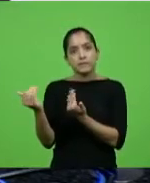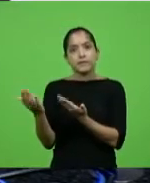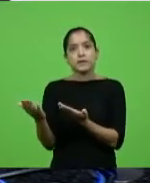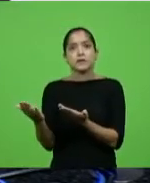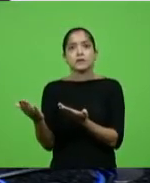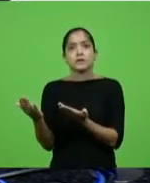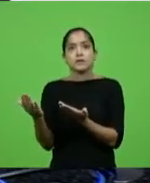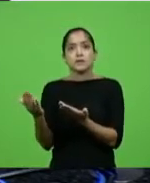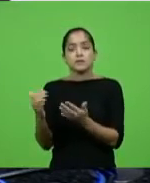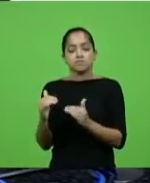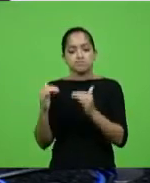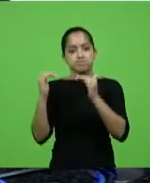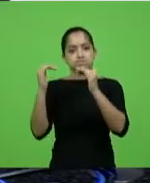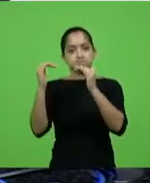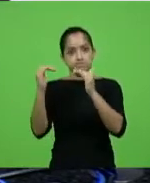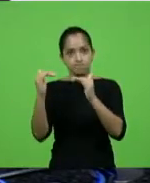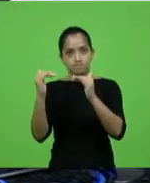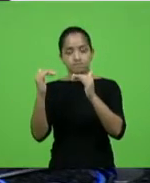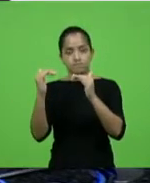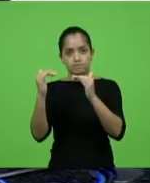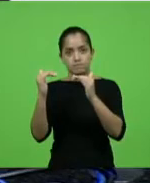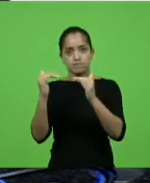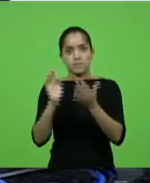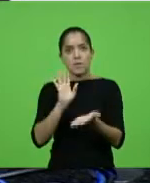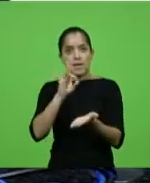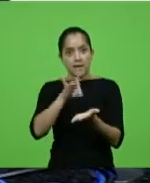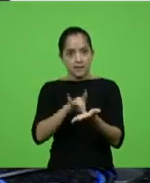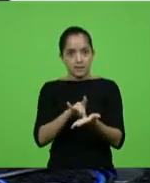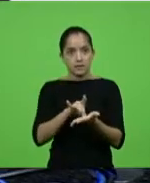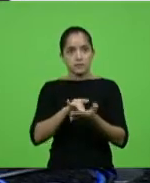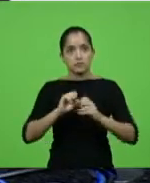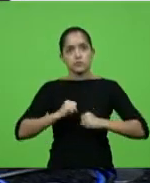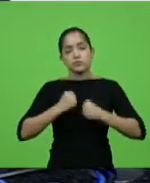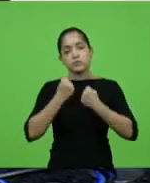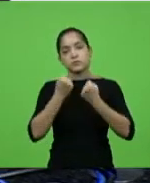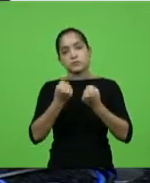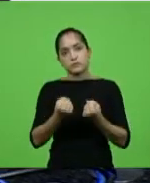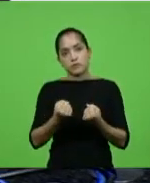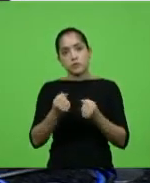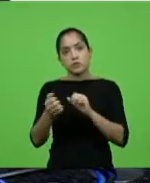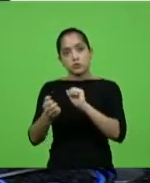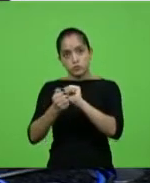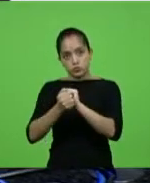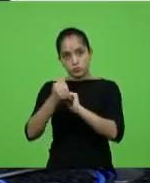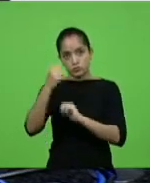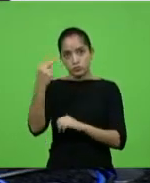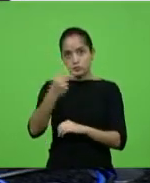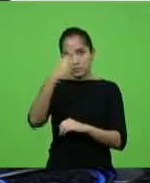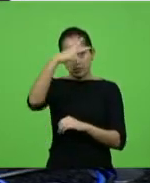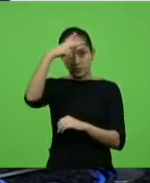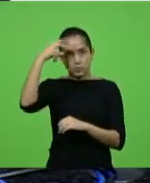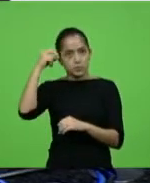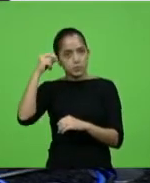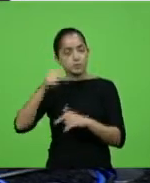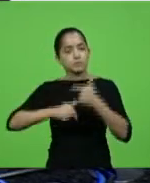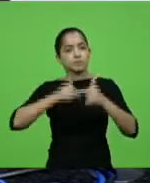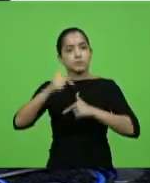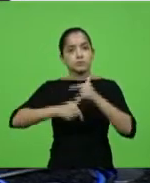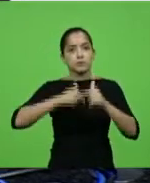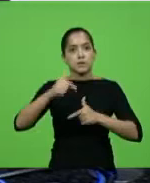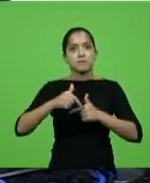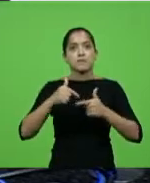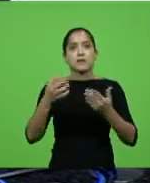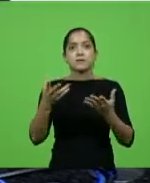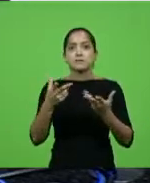promissor e realizador. Junto com o seu vice, Juscelio, fazem um grande trabalho